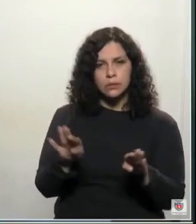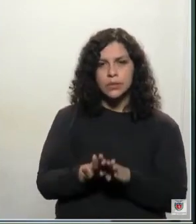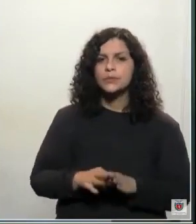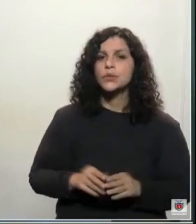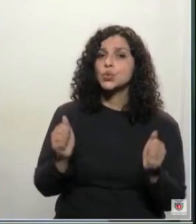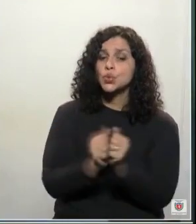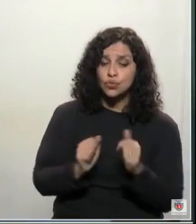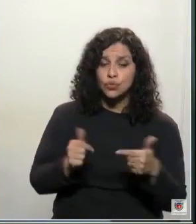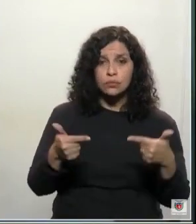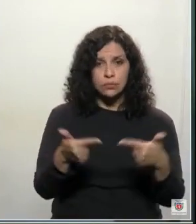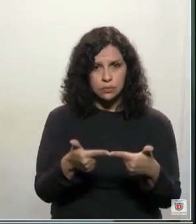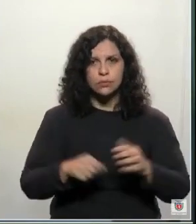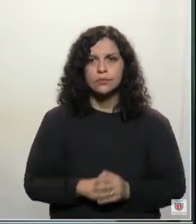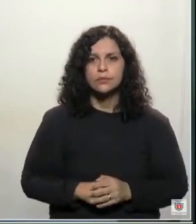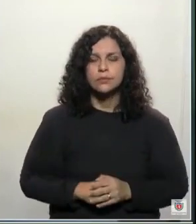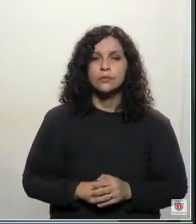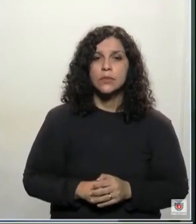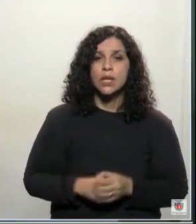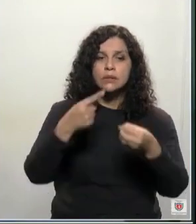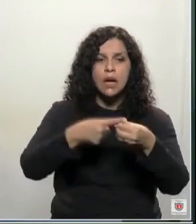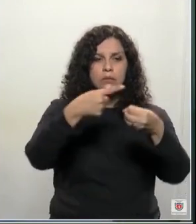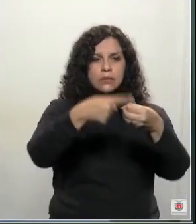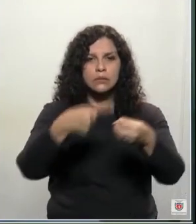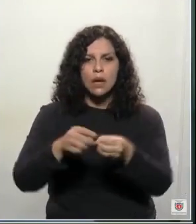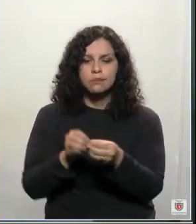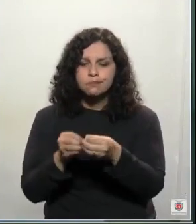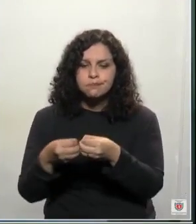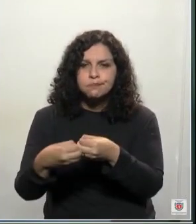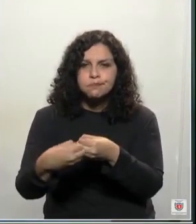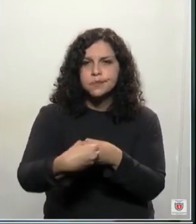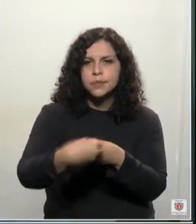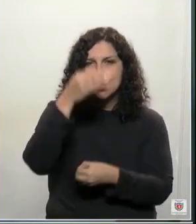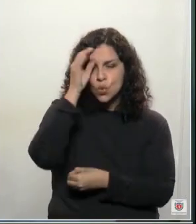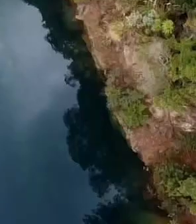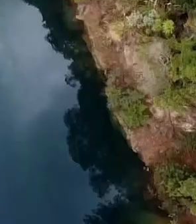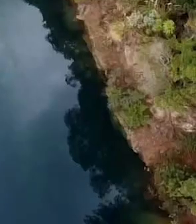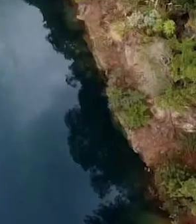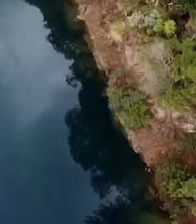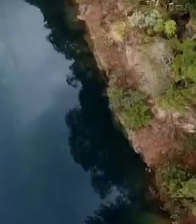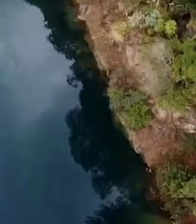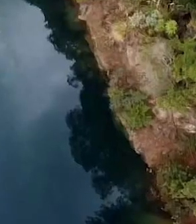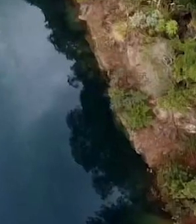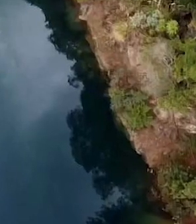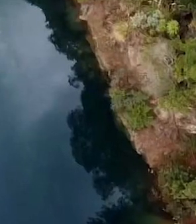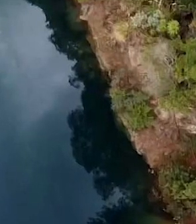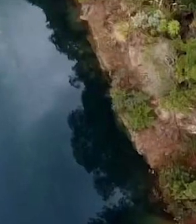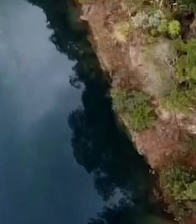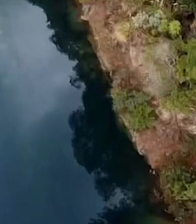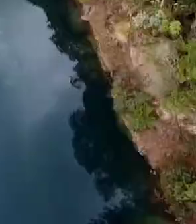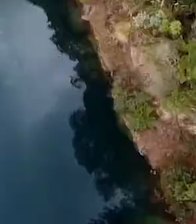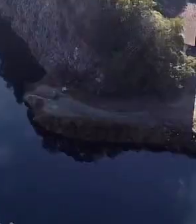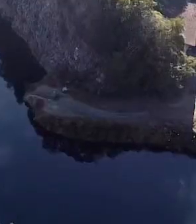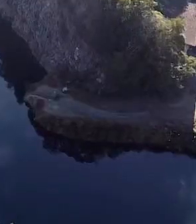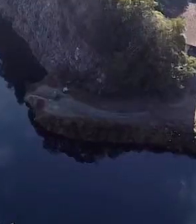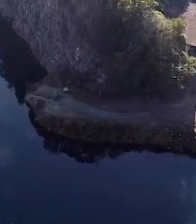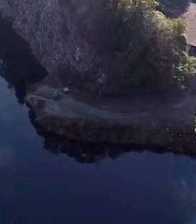a Assembleia Legislativa e os municípios da região metropolitana de Curitiba, a gente possa ampliar as